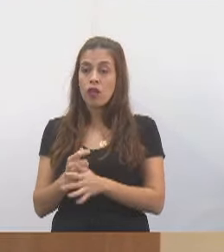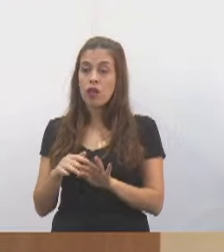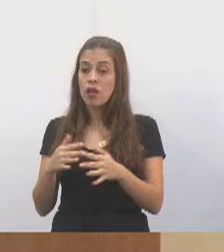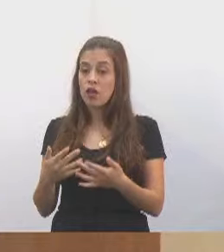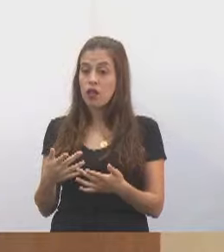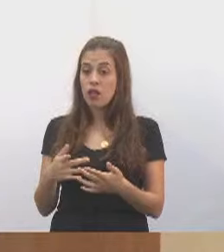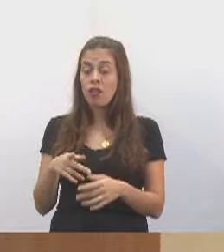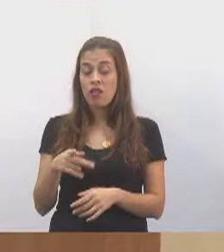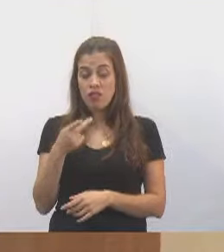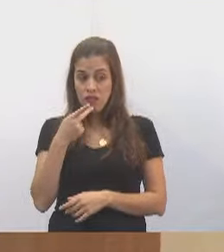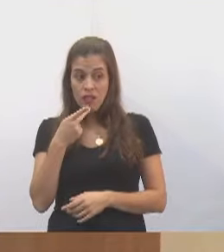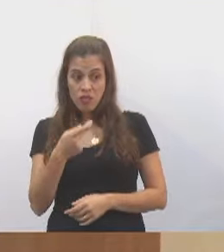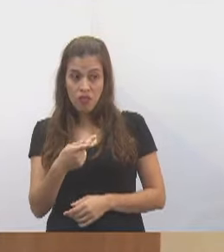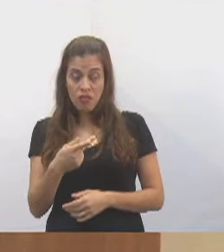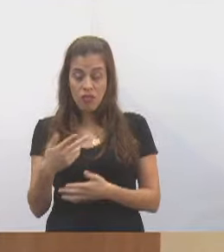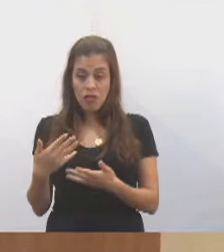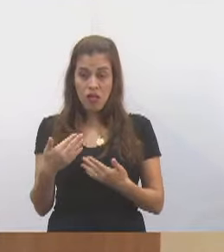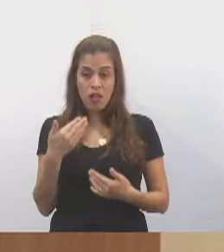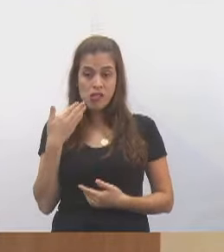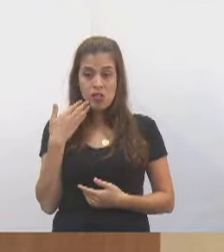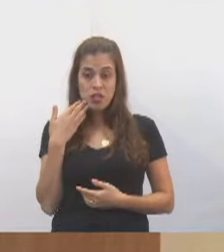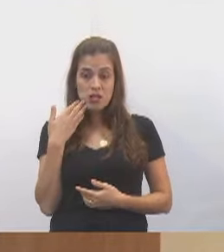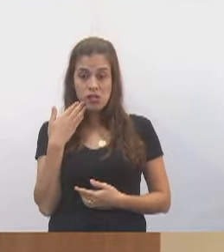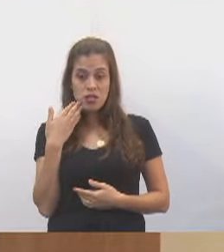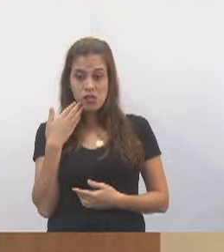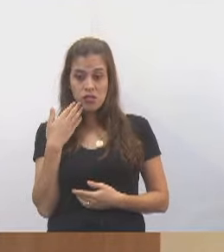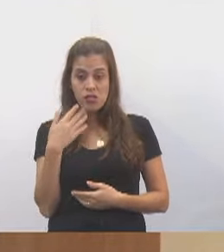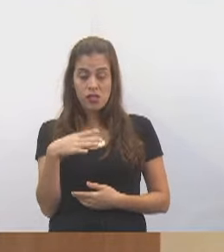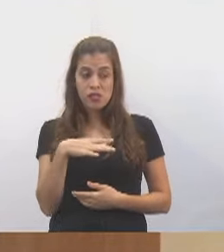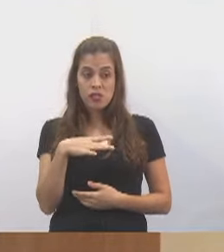a cidade quebrada, que devia 130 à época.